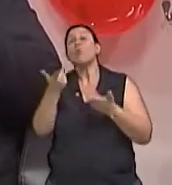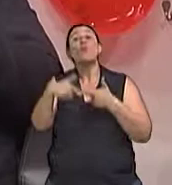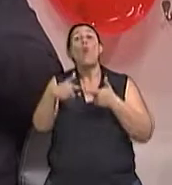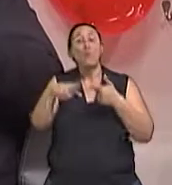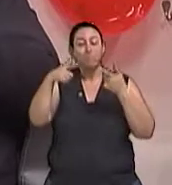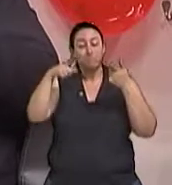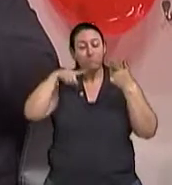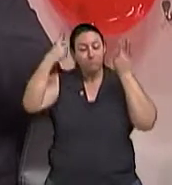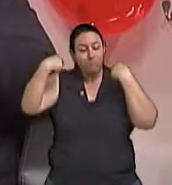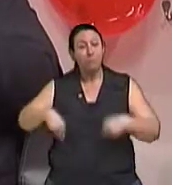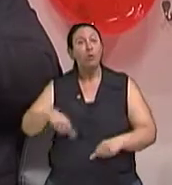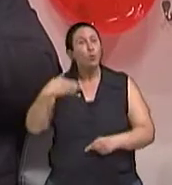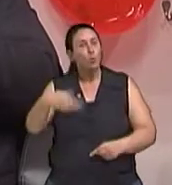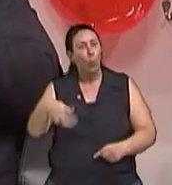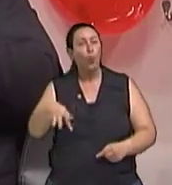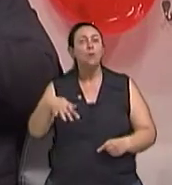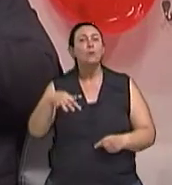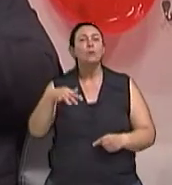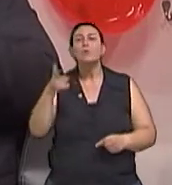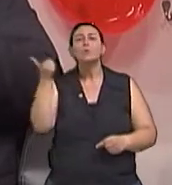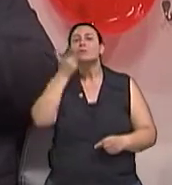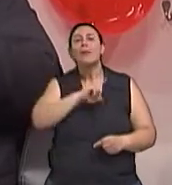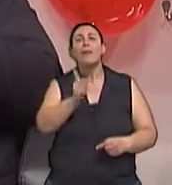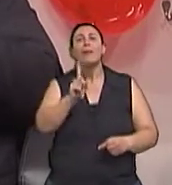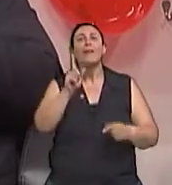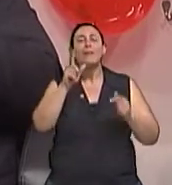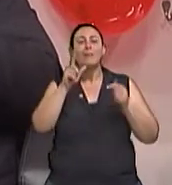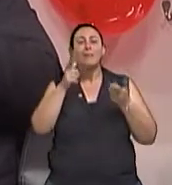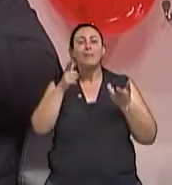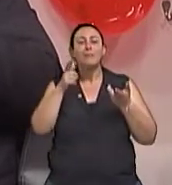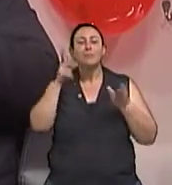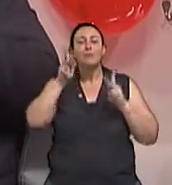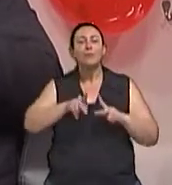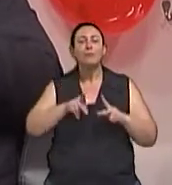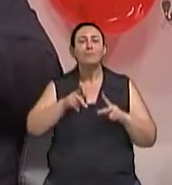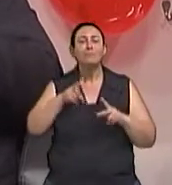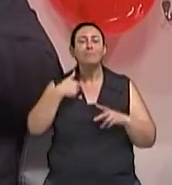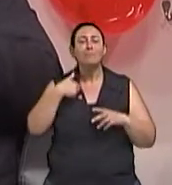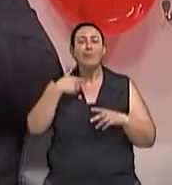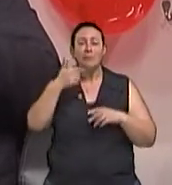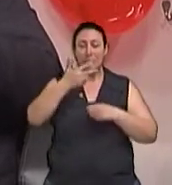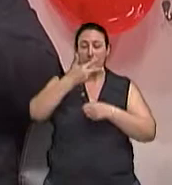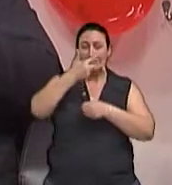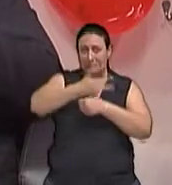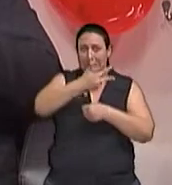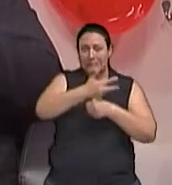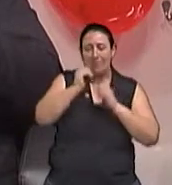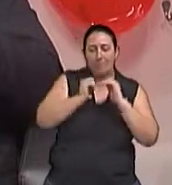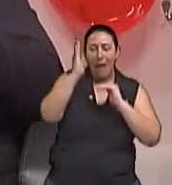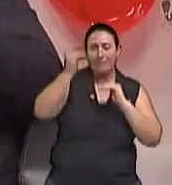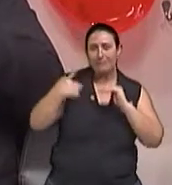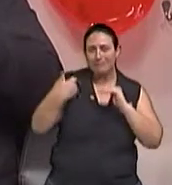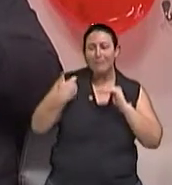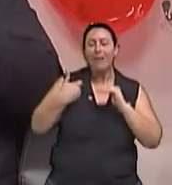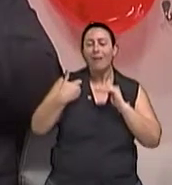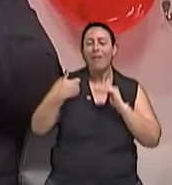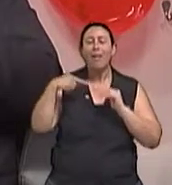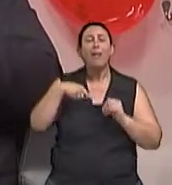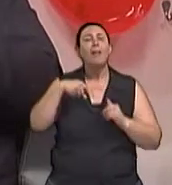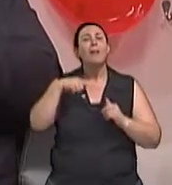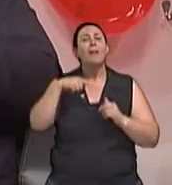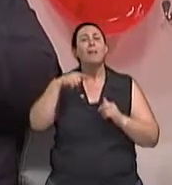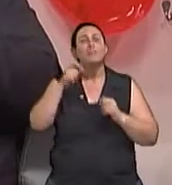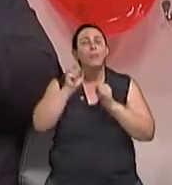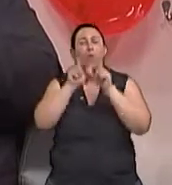podem também fazer com que a pessoa mais idosa tenda a acordar